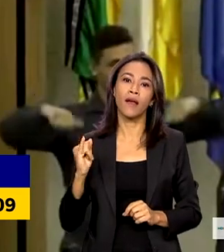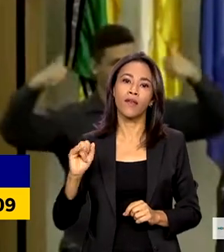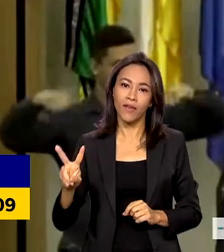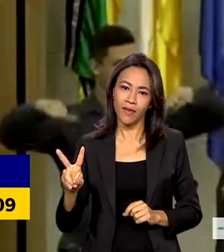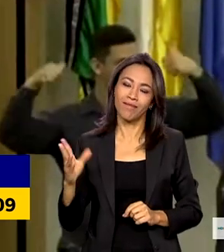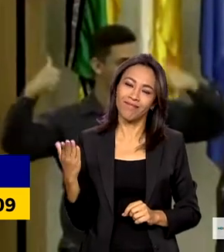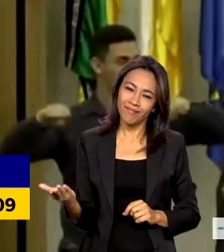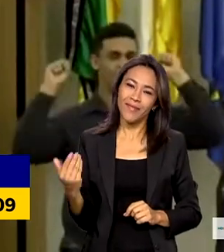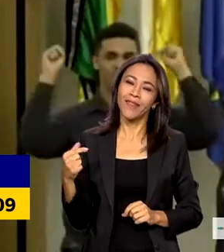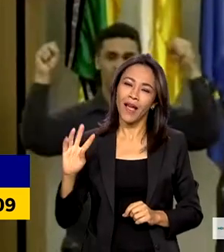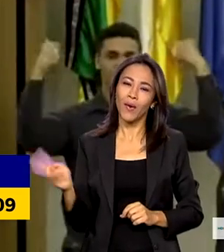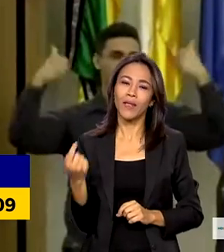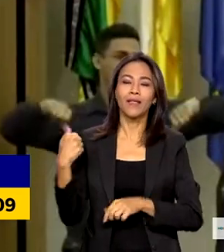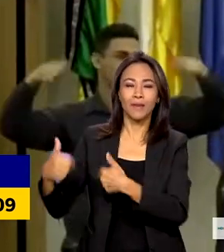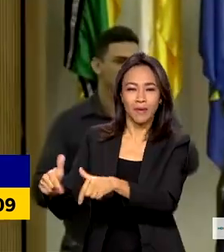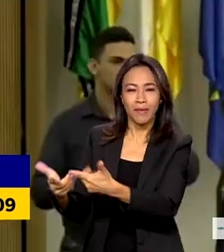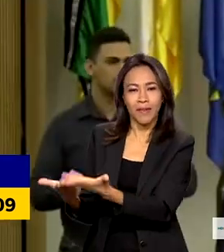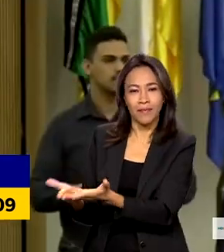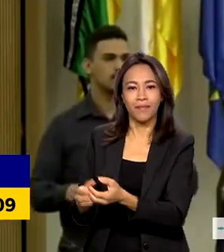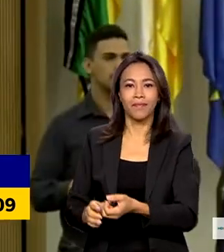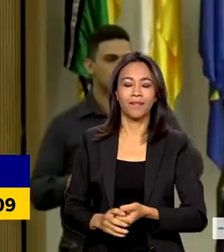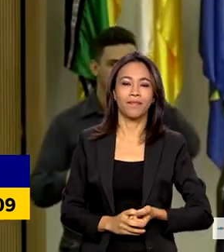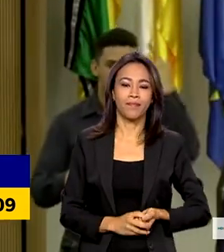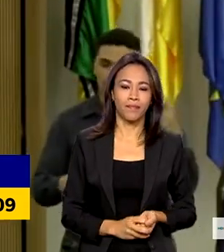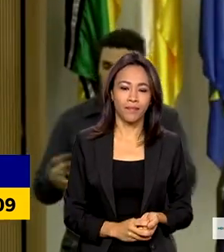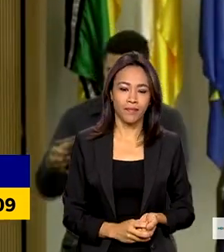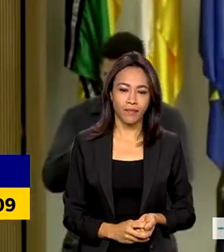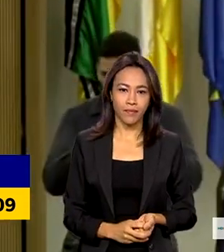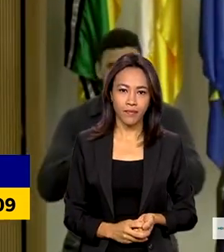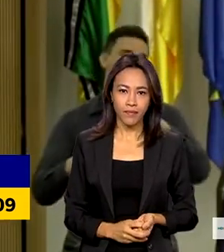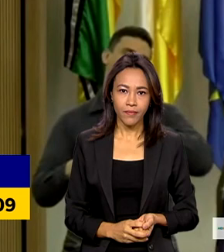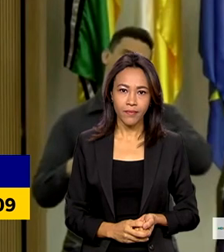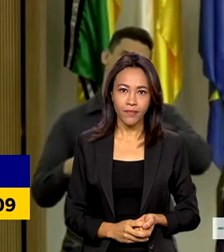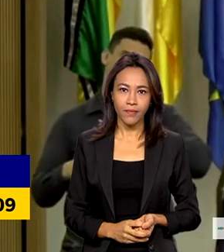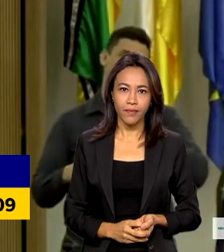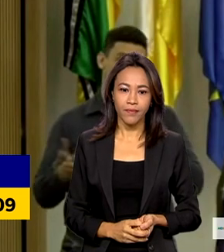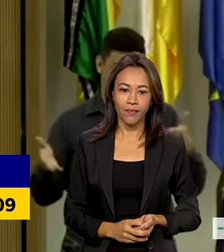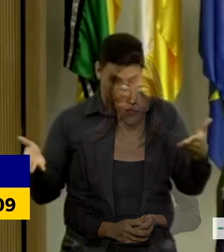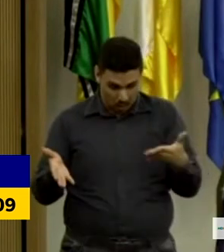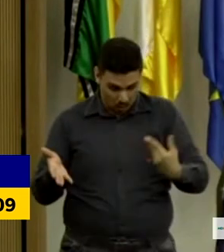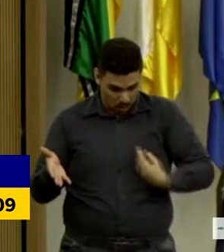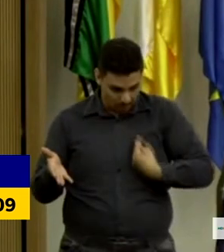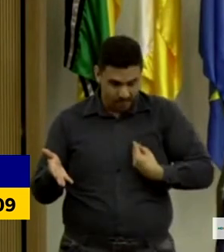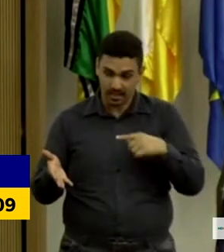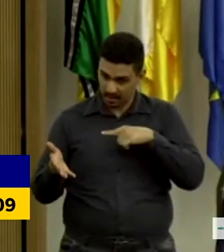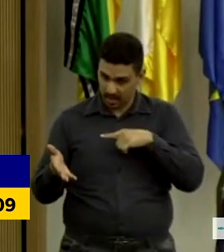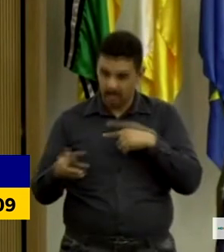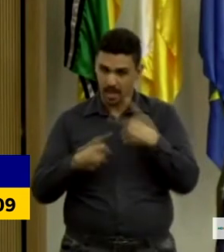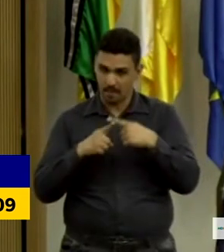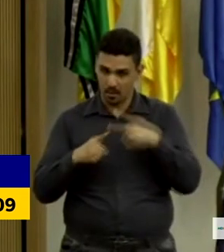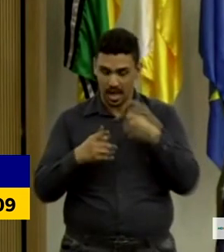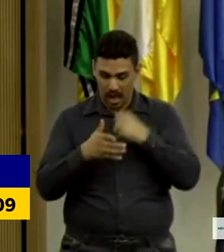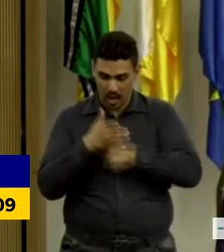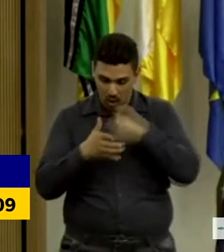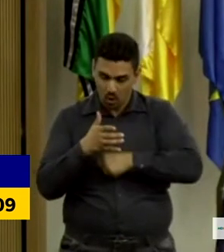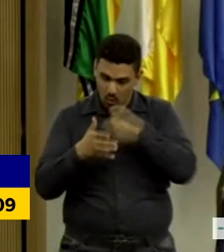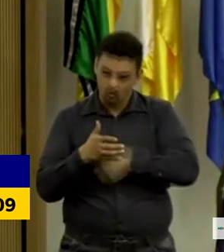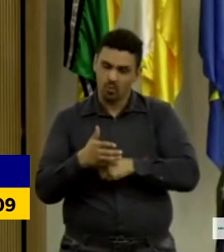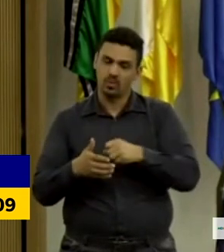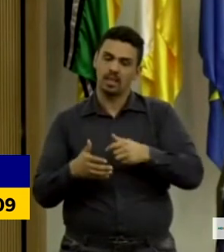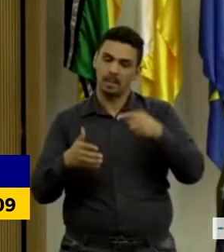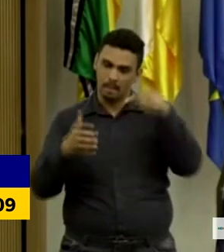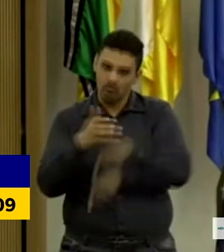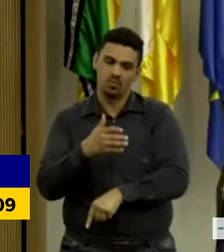inclusive no mercado de trabalho. Estamos aqui porque a nossa luta vai além da normativa, além da luta pelo